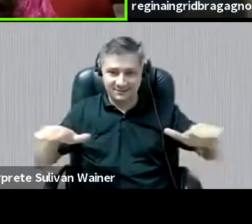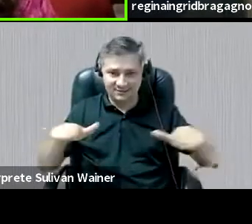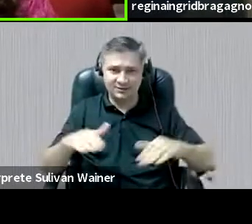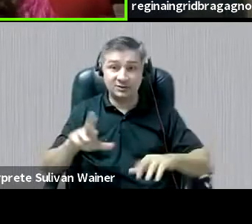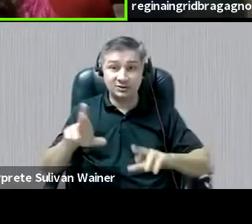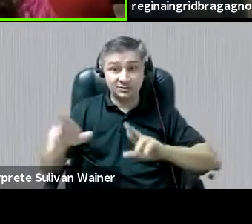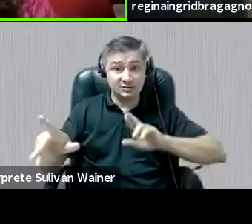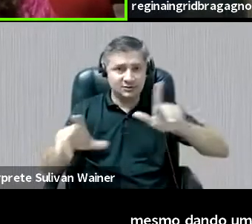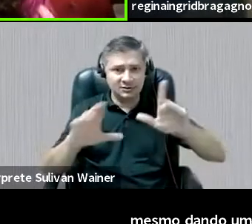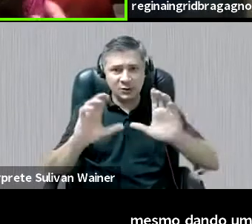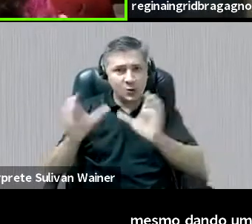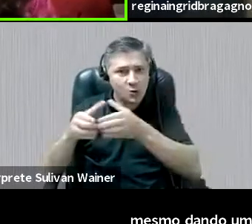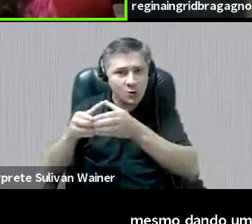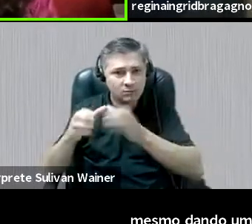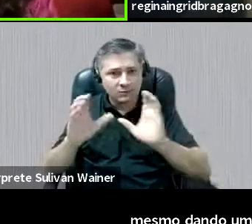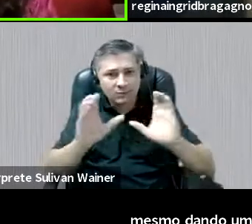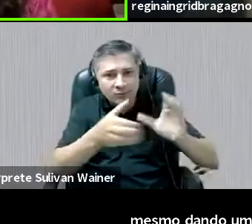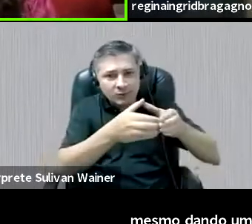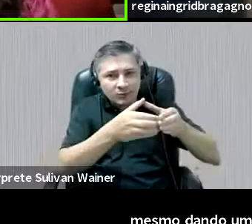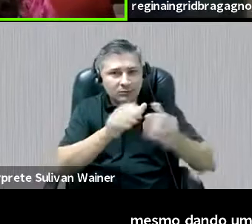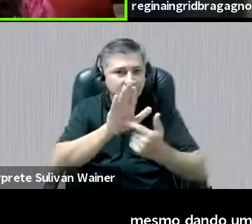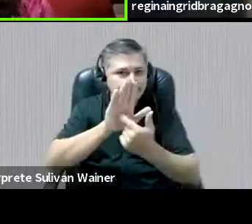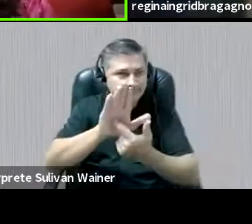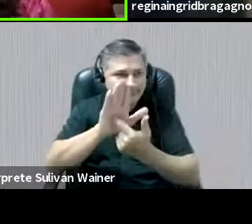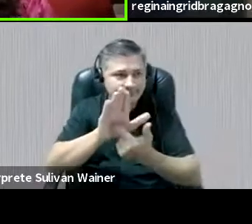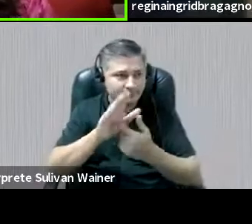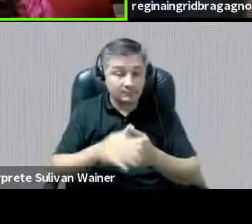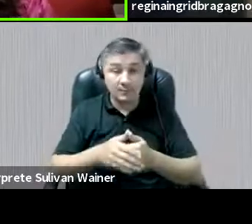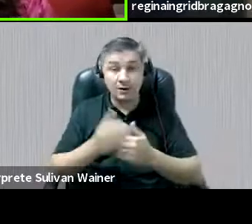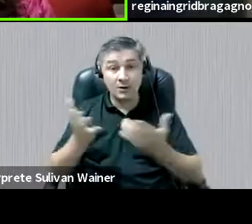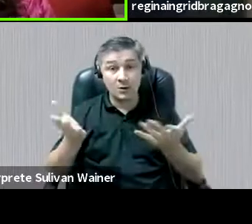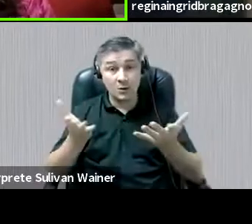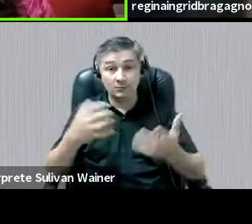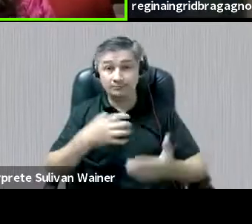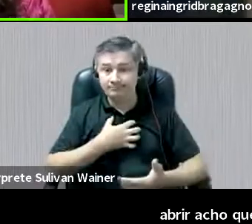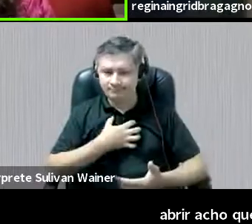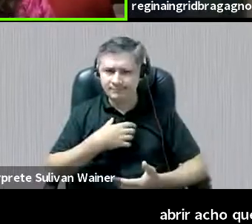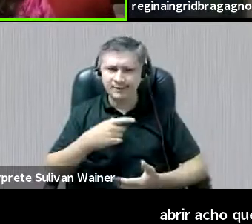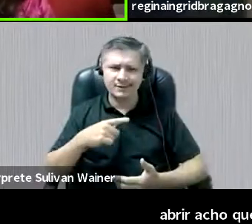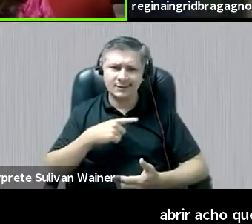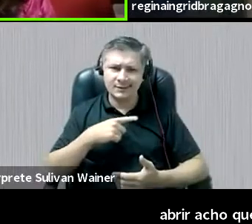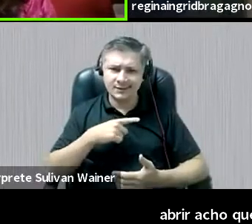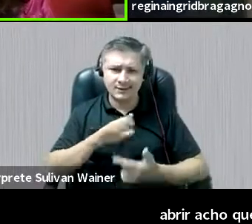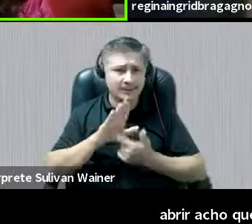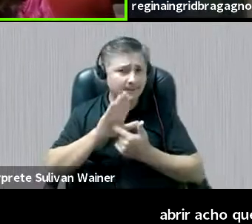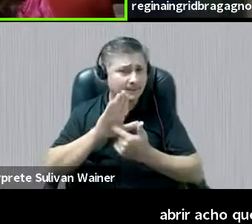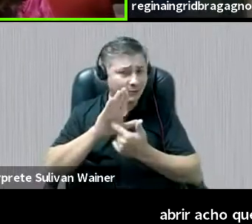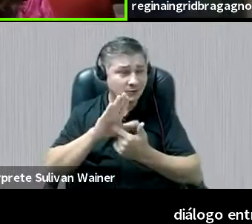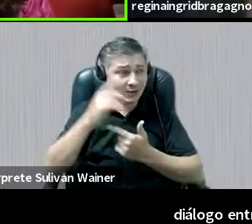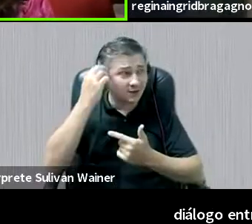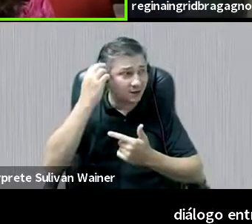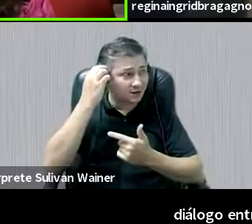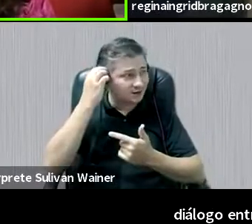diferenças dos grupos que a gente traz. E, nesse sentido, eu queria trazer um pouco a contribuição de